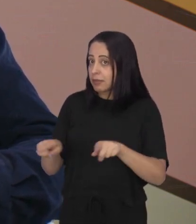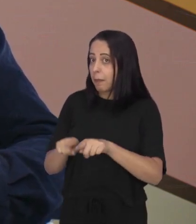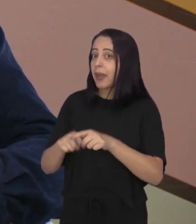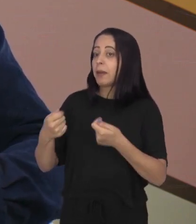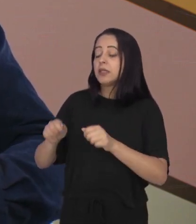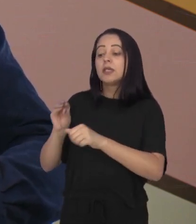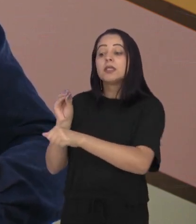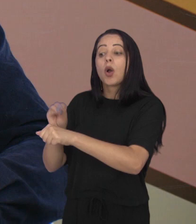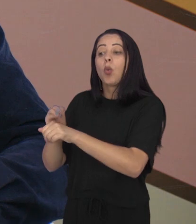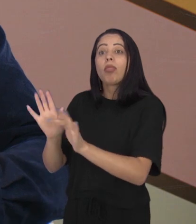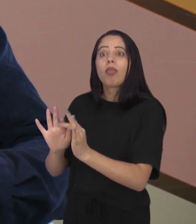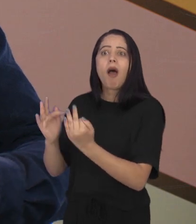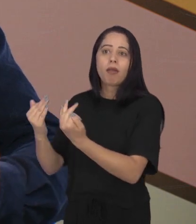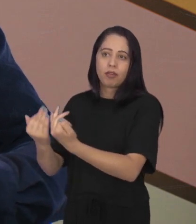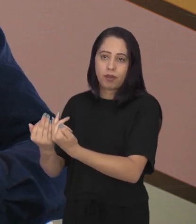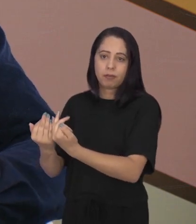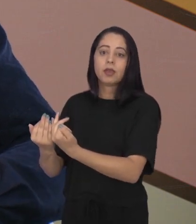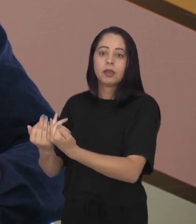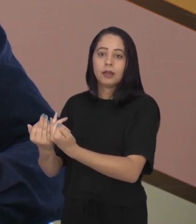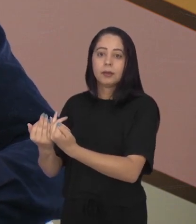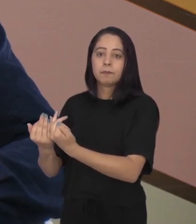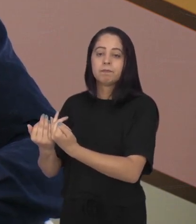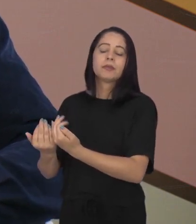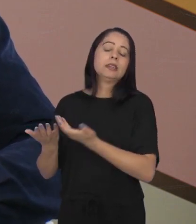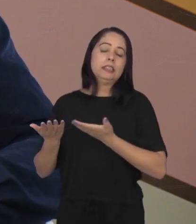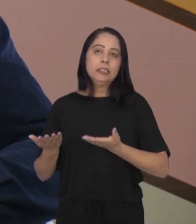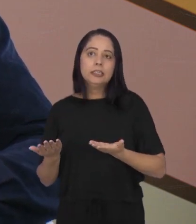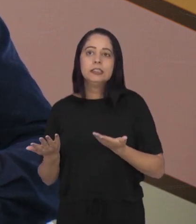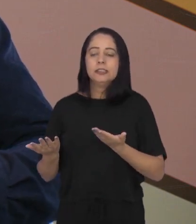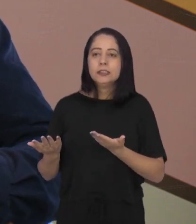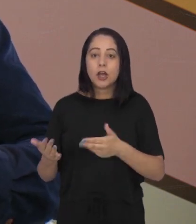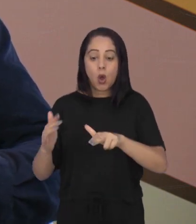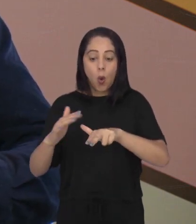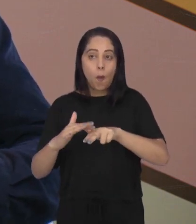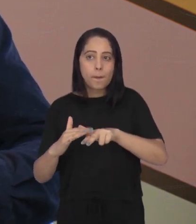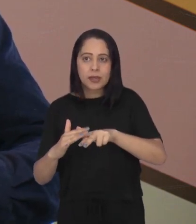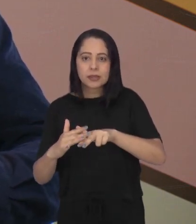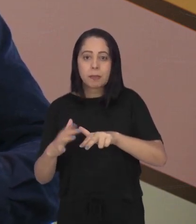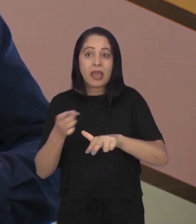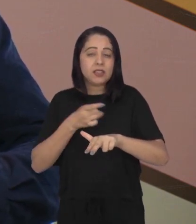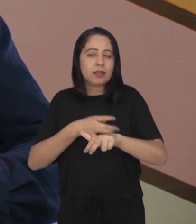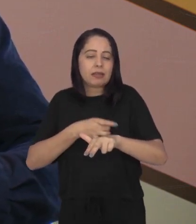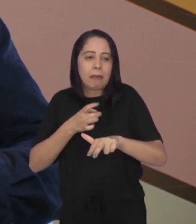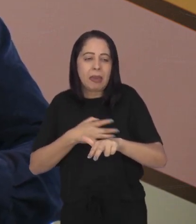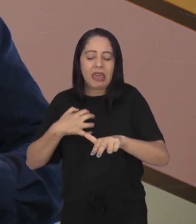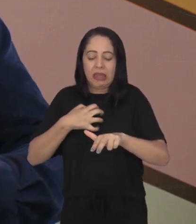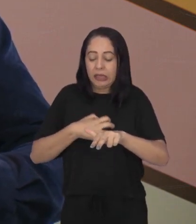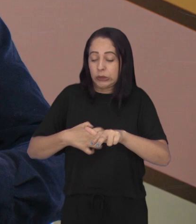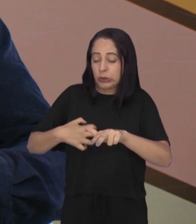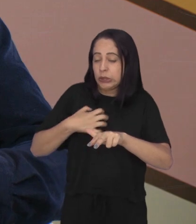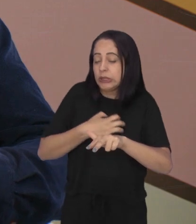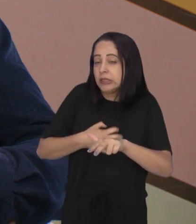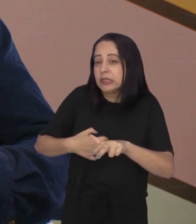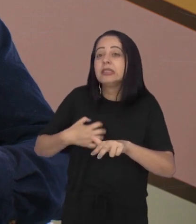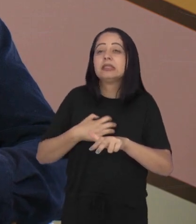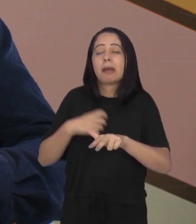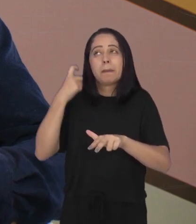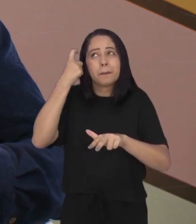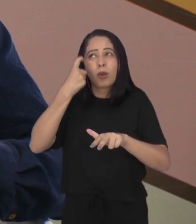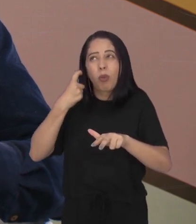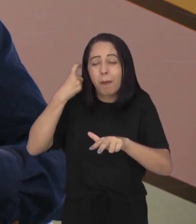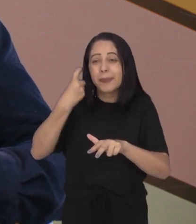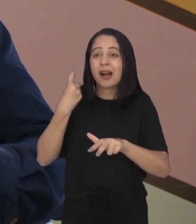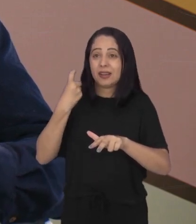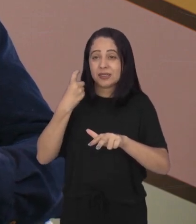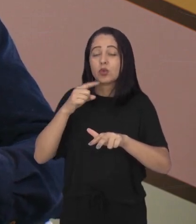o paciente. Esse cuidado, ele se estende à família, né? O paciente, ele é invadido por medos, por angústias,